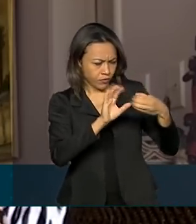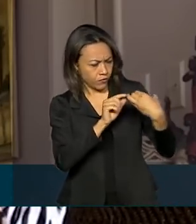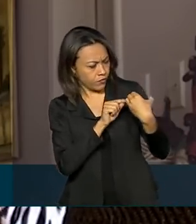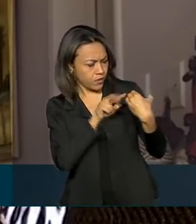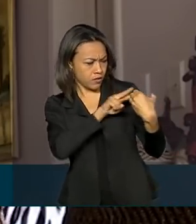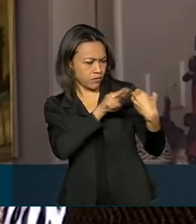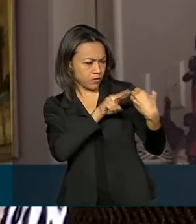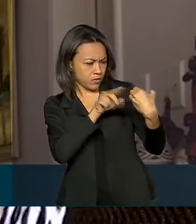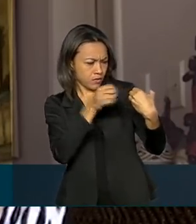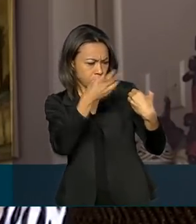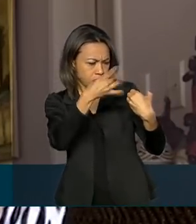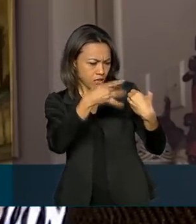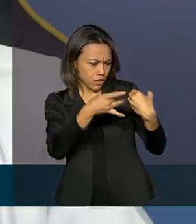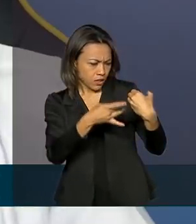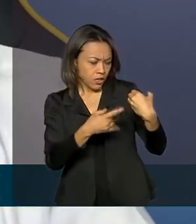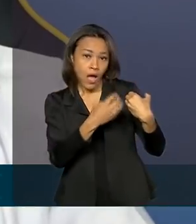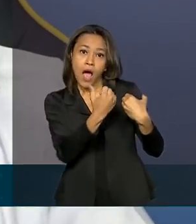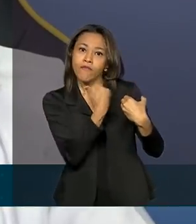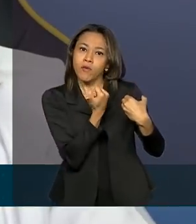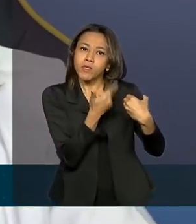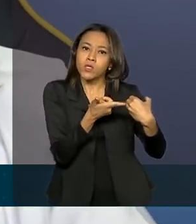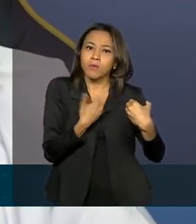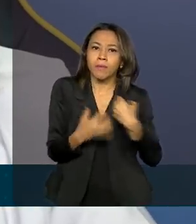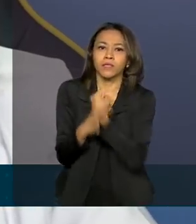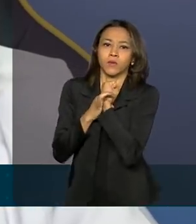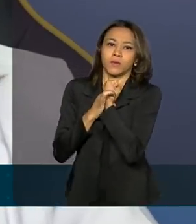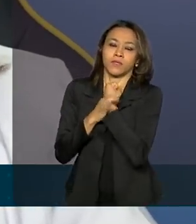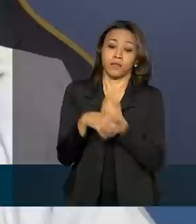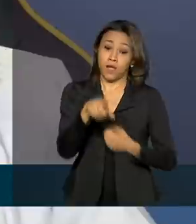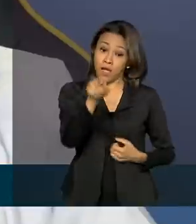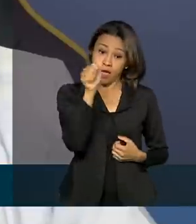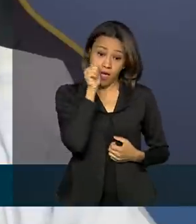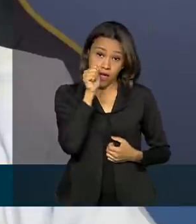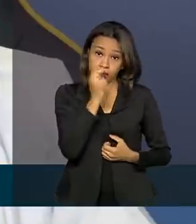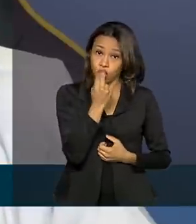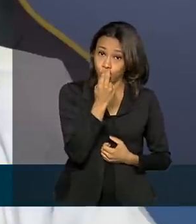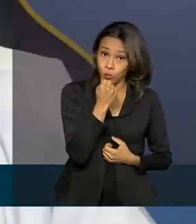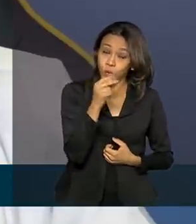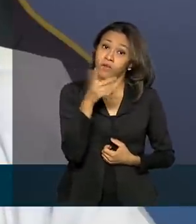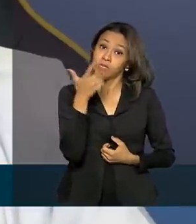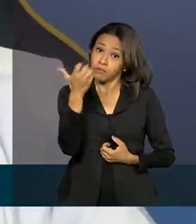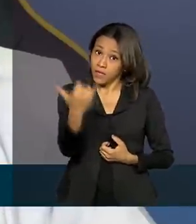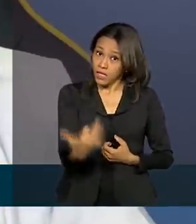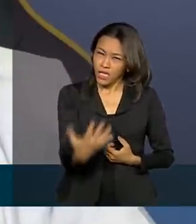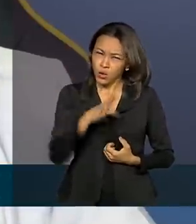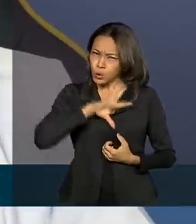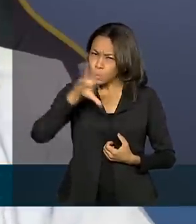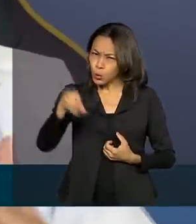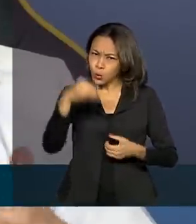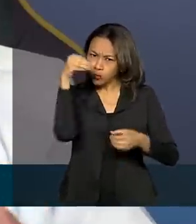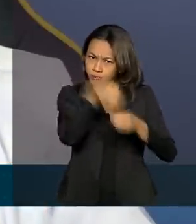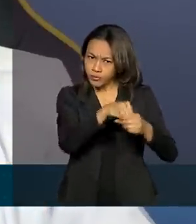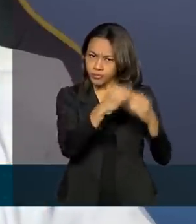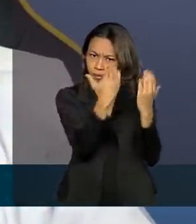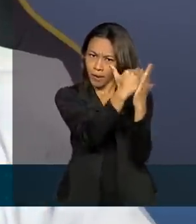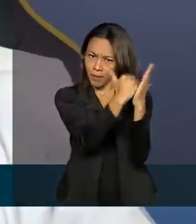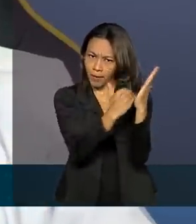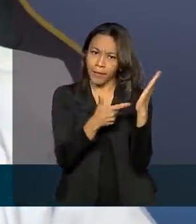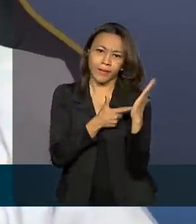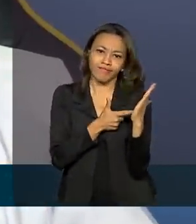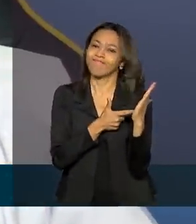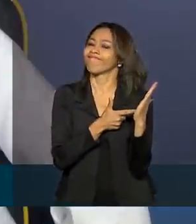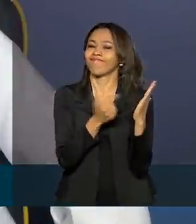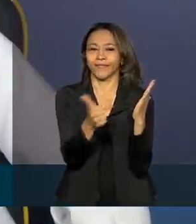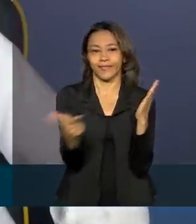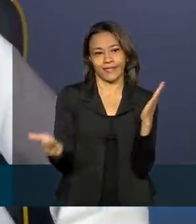que eu preciso para me dar segurança. Mas esta nutricionista explica que os ingredientes nem sempre aparecem com destaque na